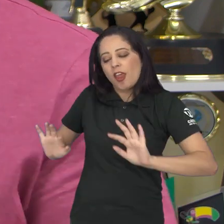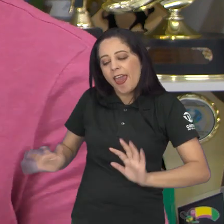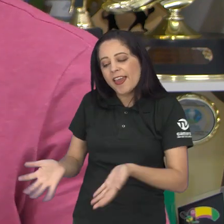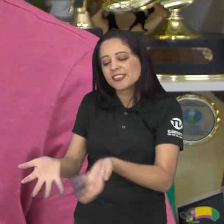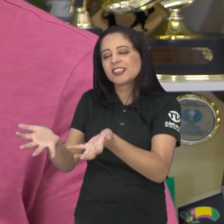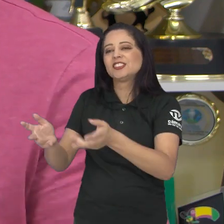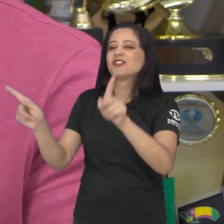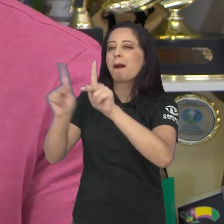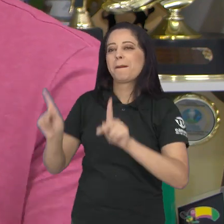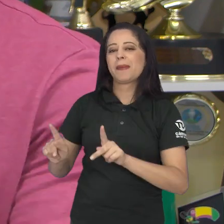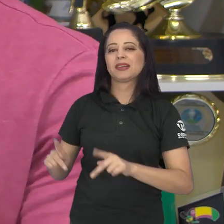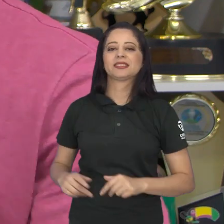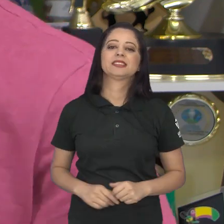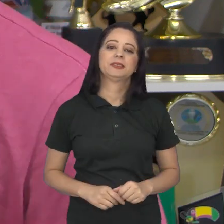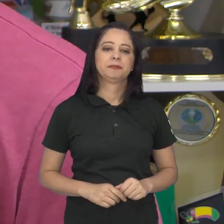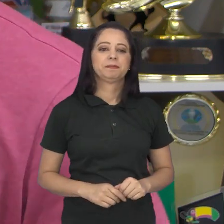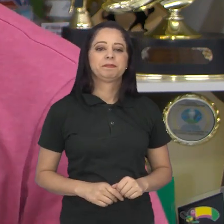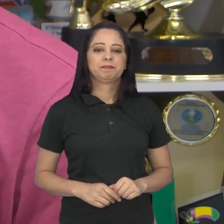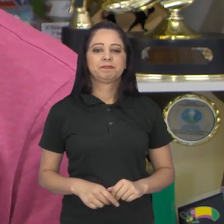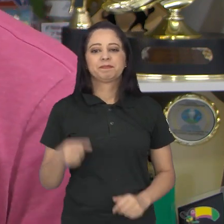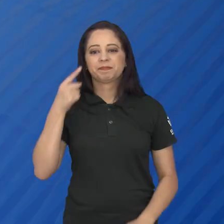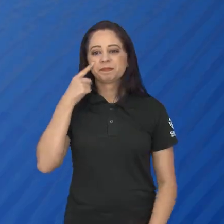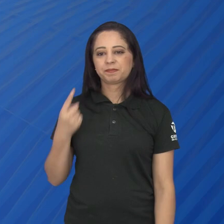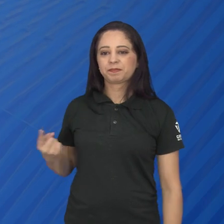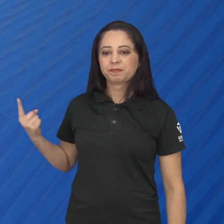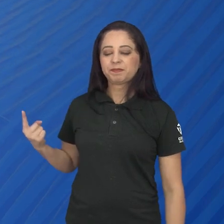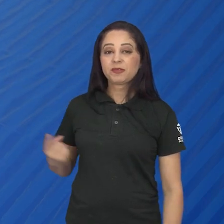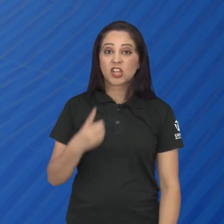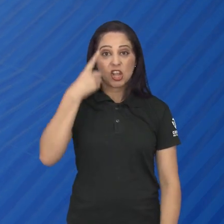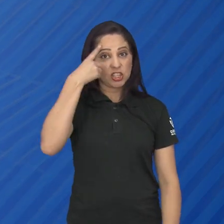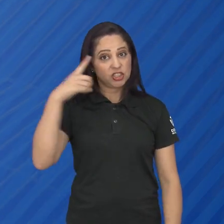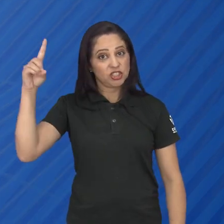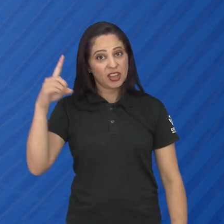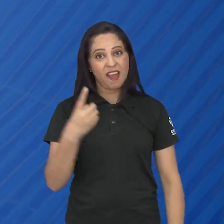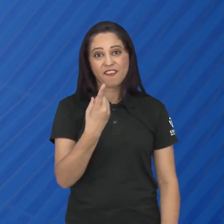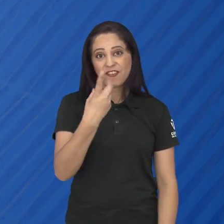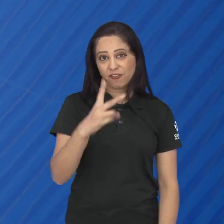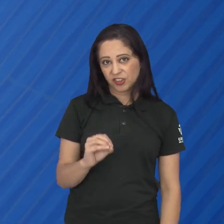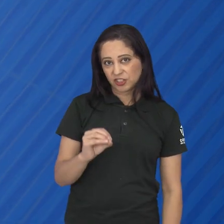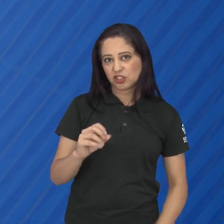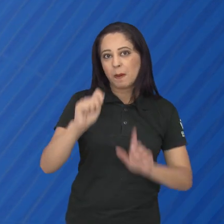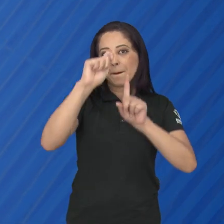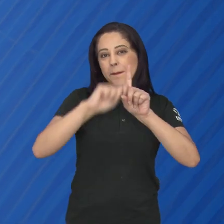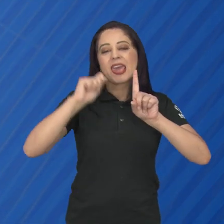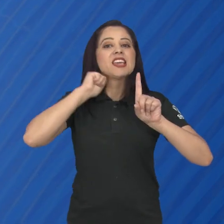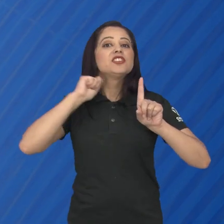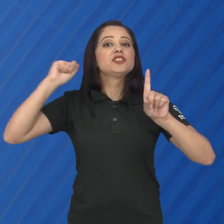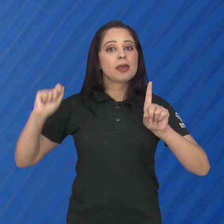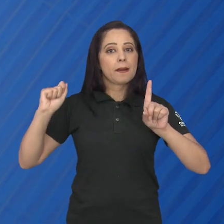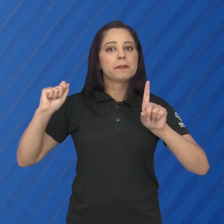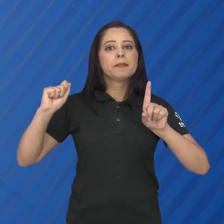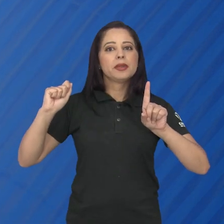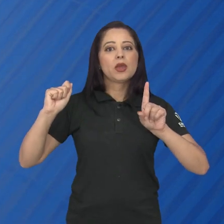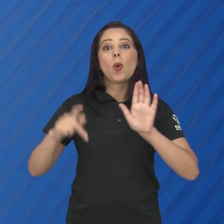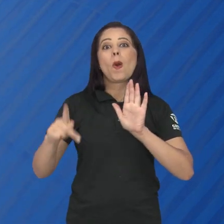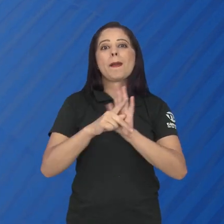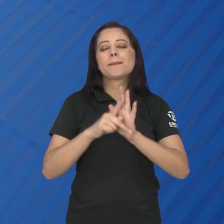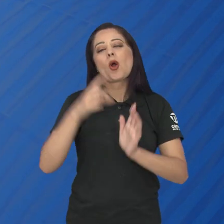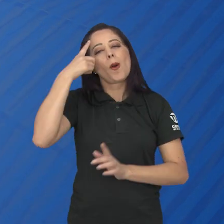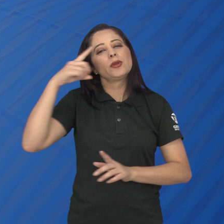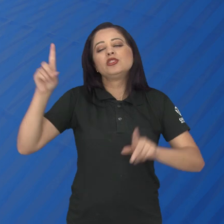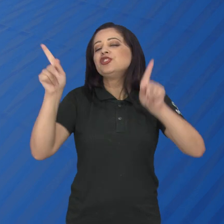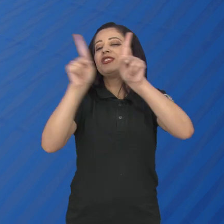que fomentem e fortaleçam cada vez mais esse trabalho. De acordo com o projeto, o dia 20 de abril foi escolhido para receber a data.